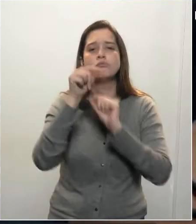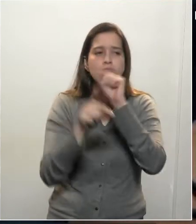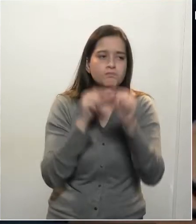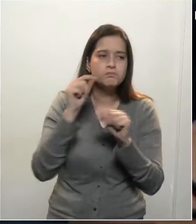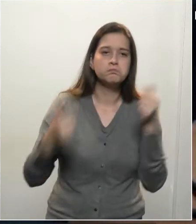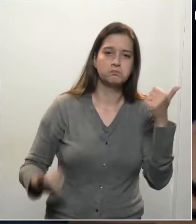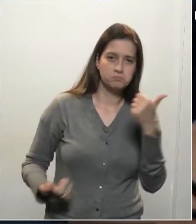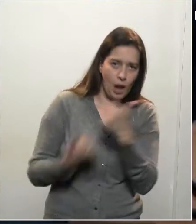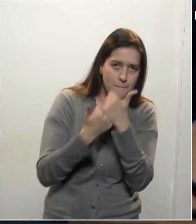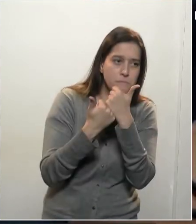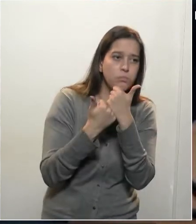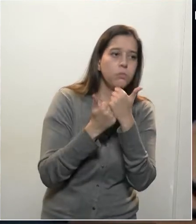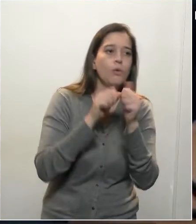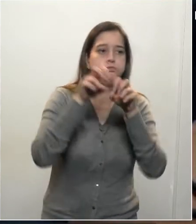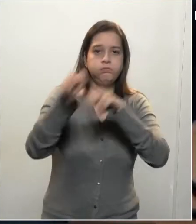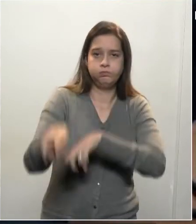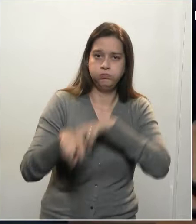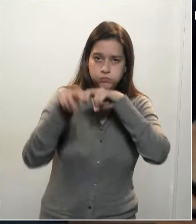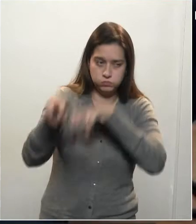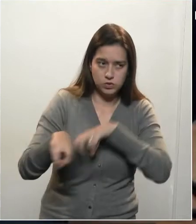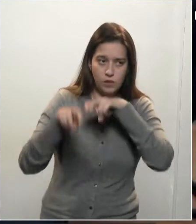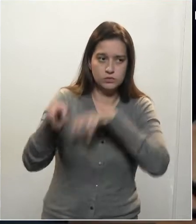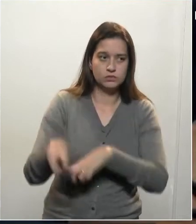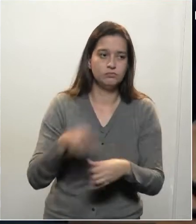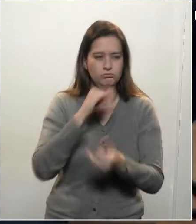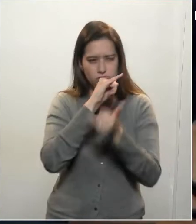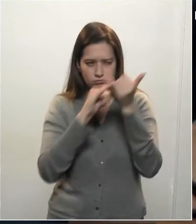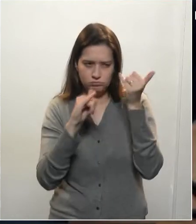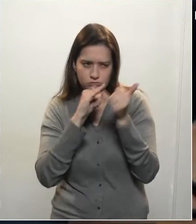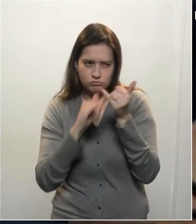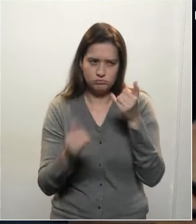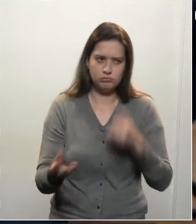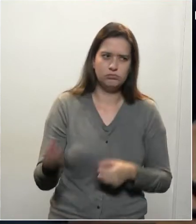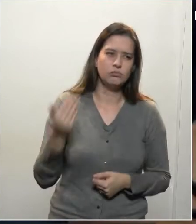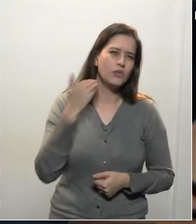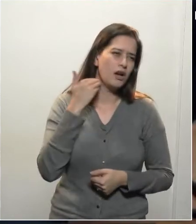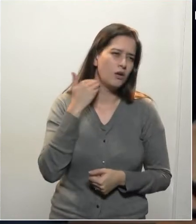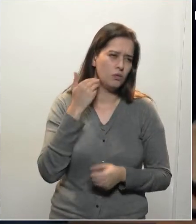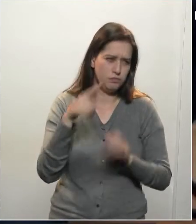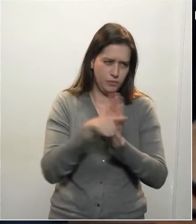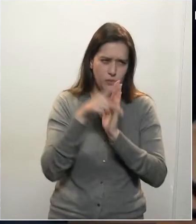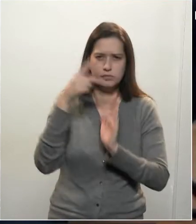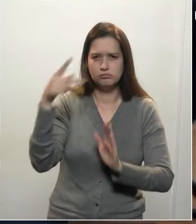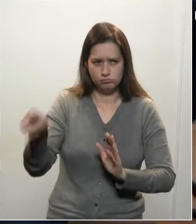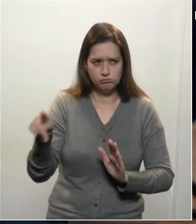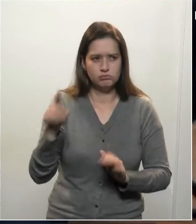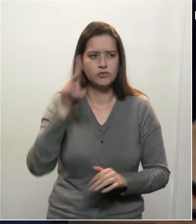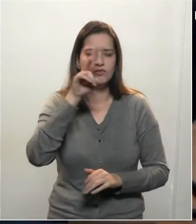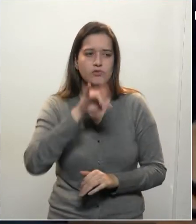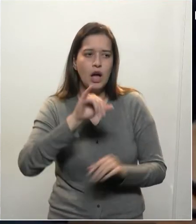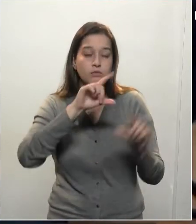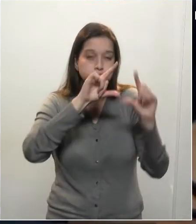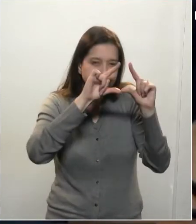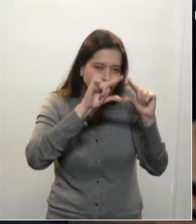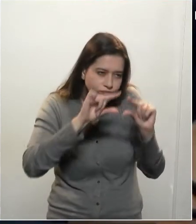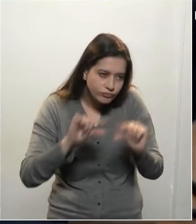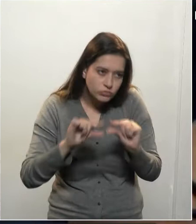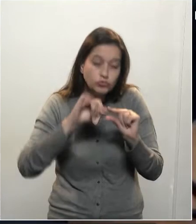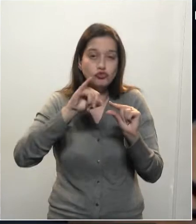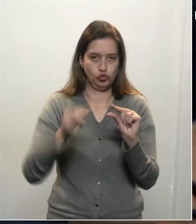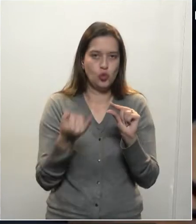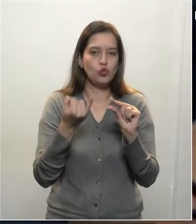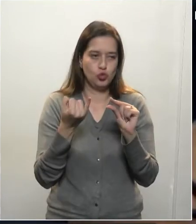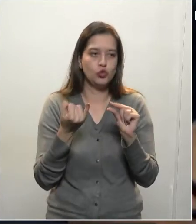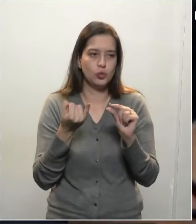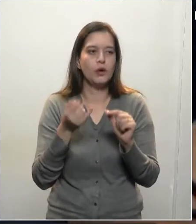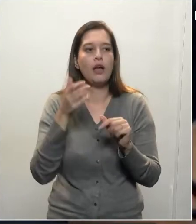Ele vai se evitar a importância, juros de praticamente zero para fortalecer esse setor que tanto precisa. E acho